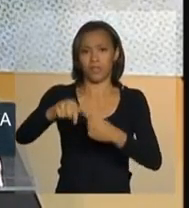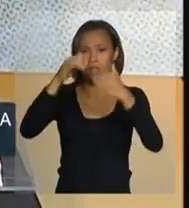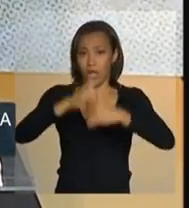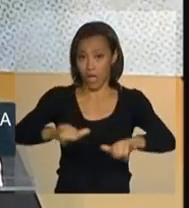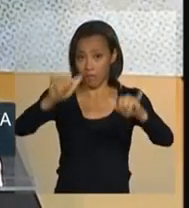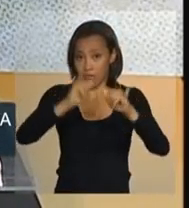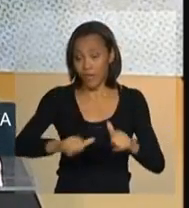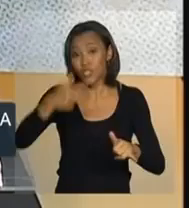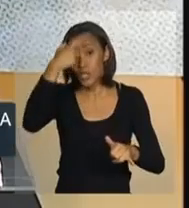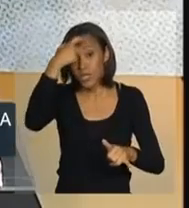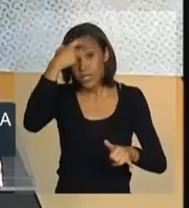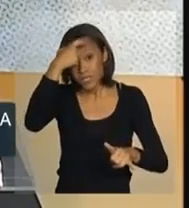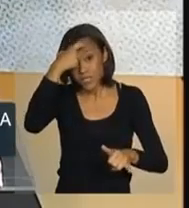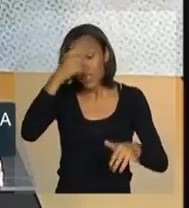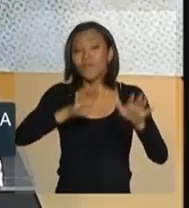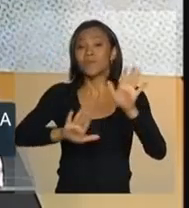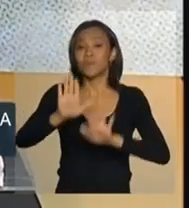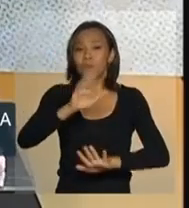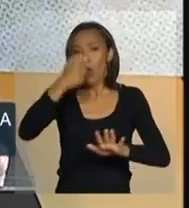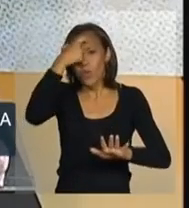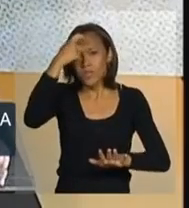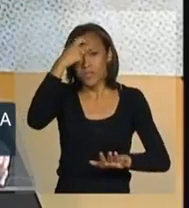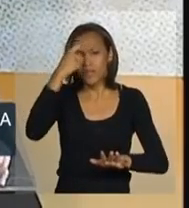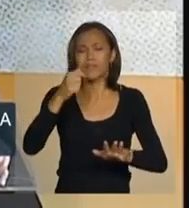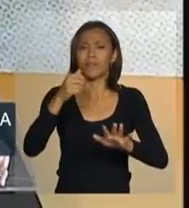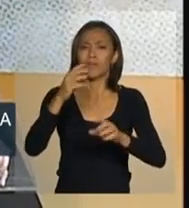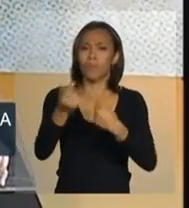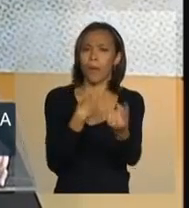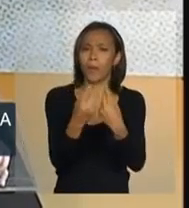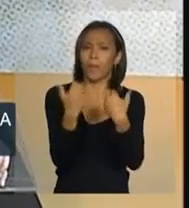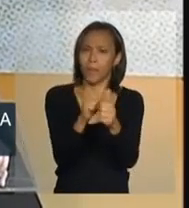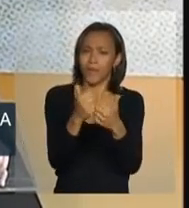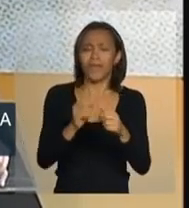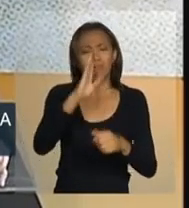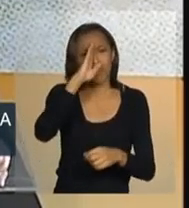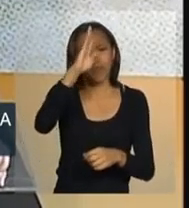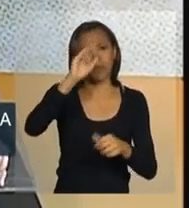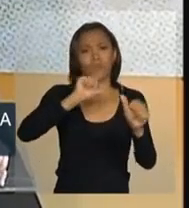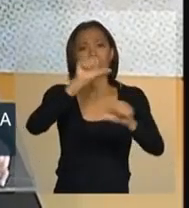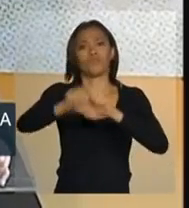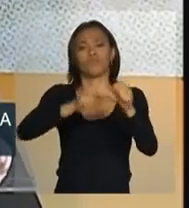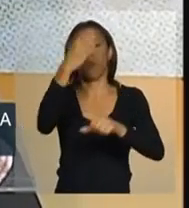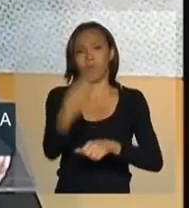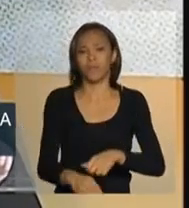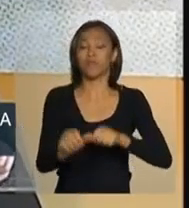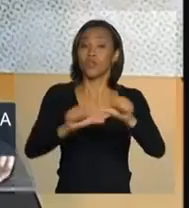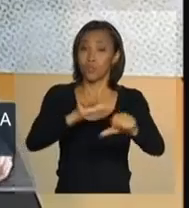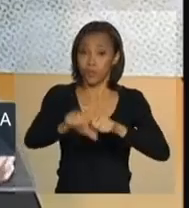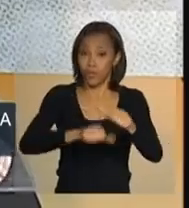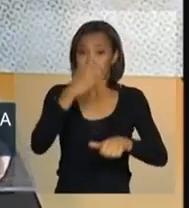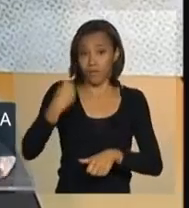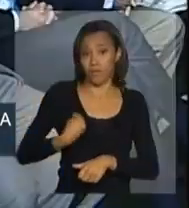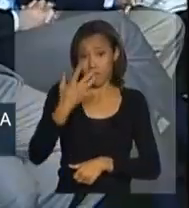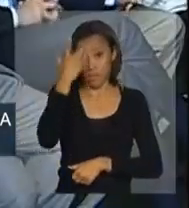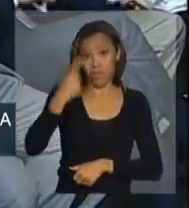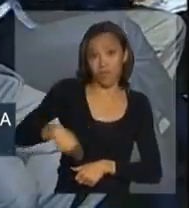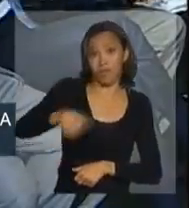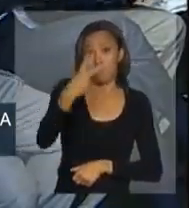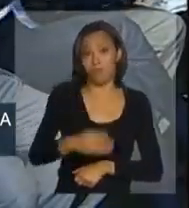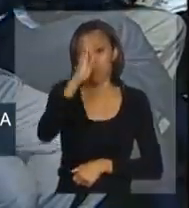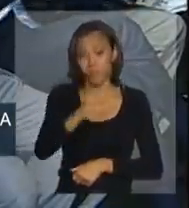dessa conscientização no trânsito. Acho que isso é fundamental para nós mudarmos o Brasil, mudarmos a vida dos nossos brasileiros. Muito obrigado.